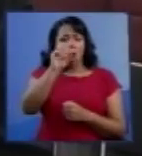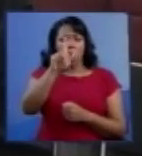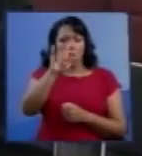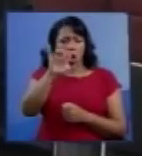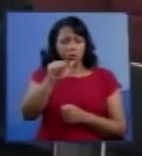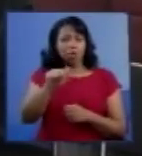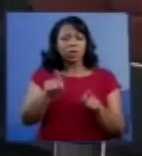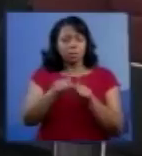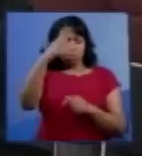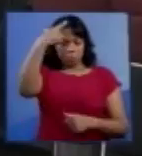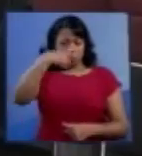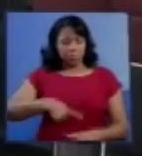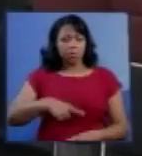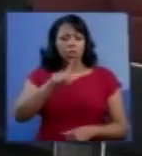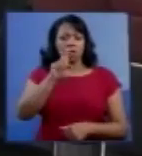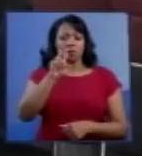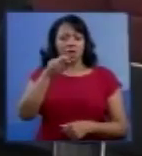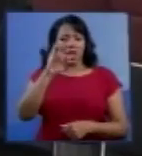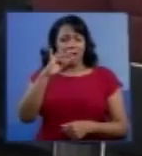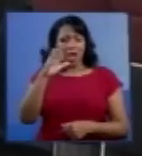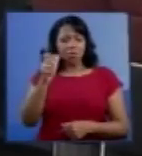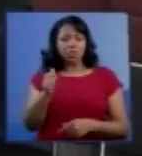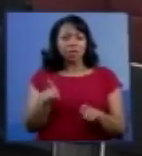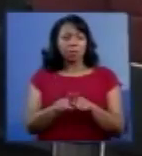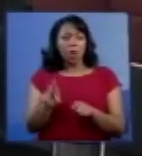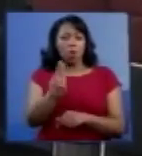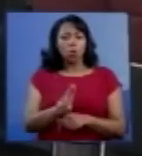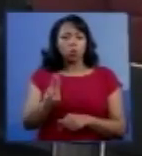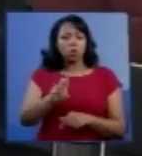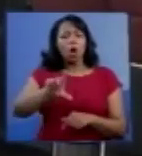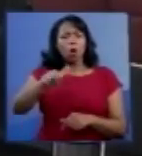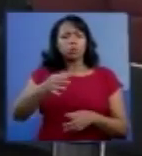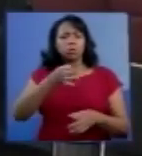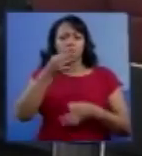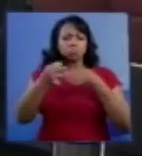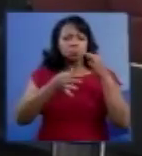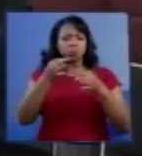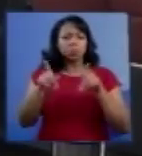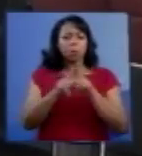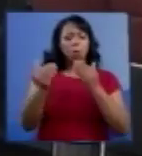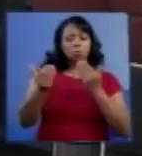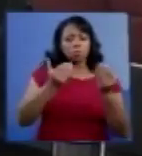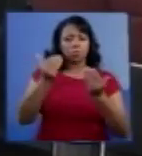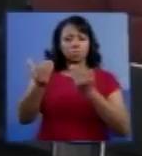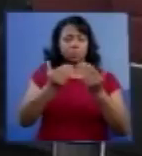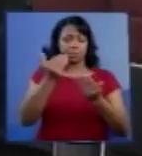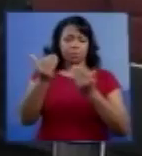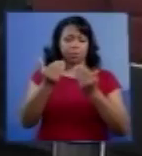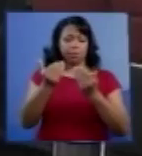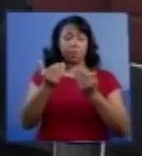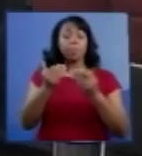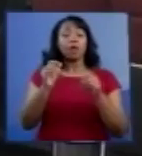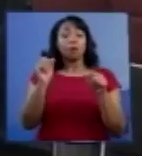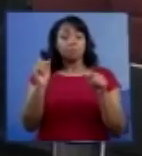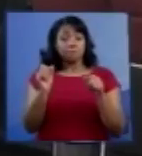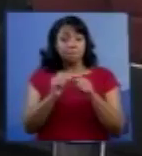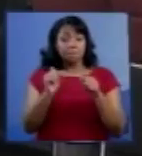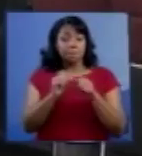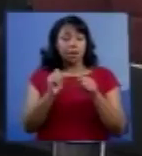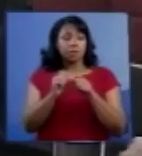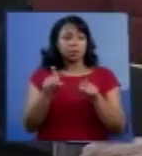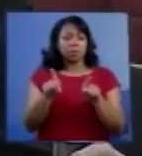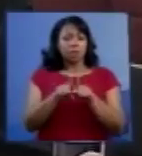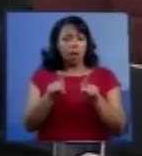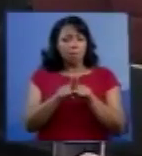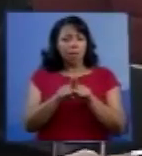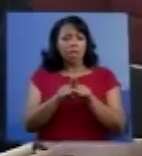Então, ele usa outros argumentos comparativos. Faz um esquema, foge um pouco